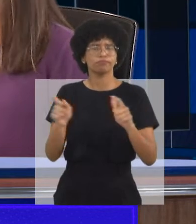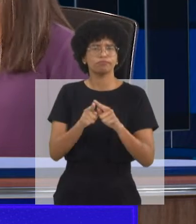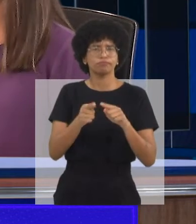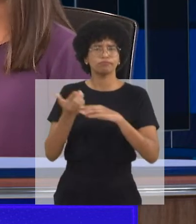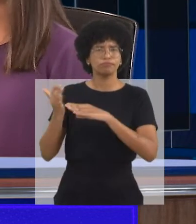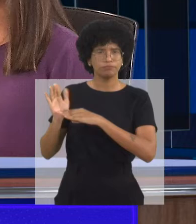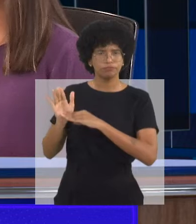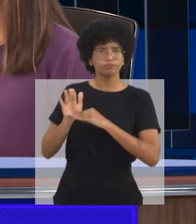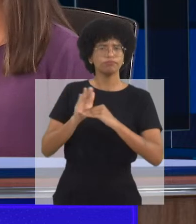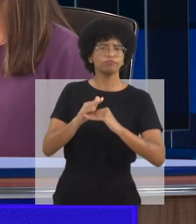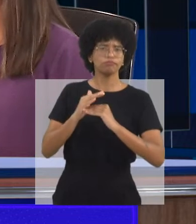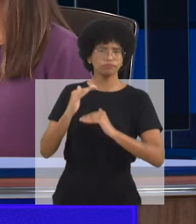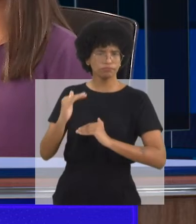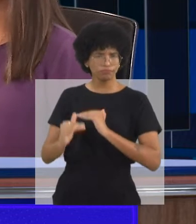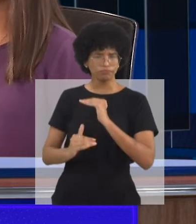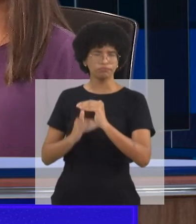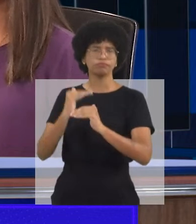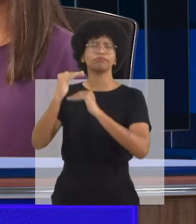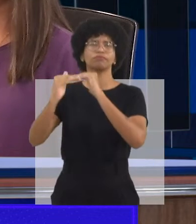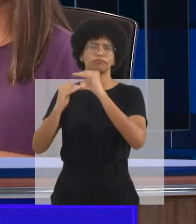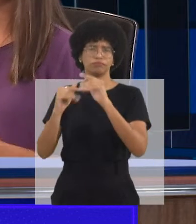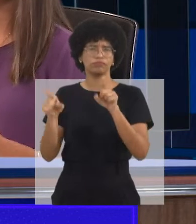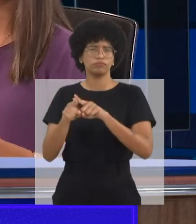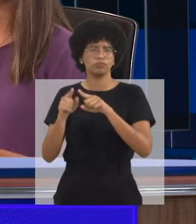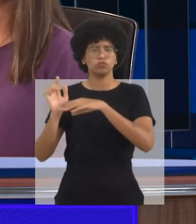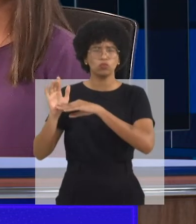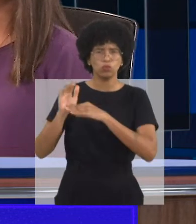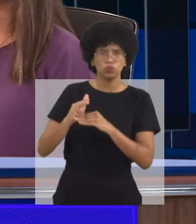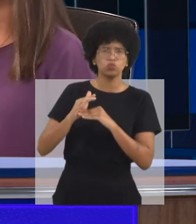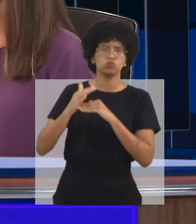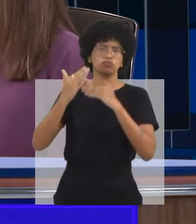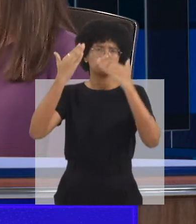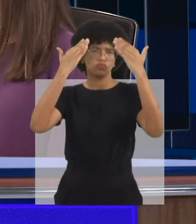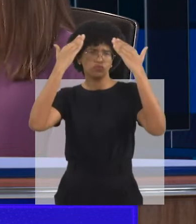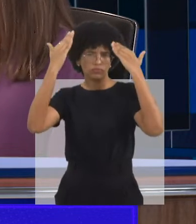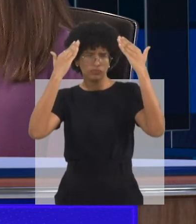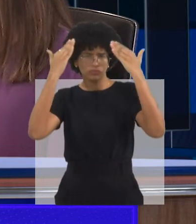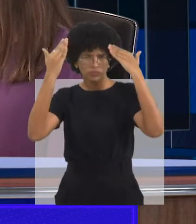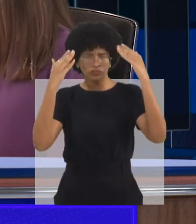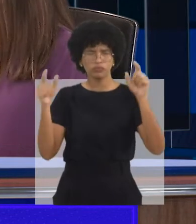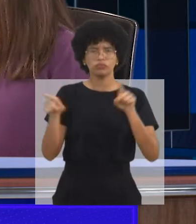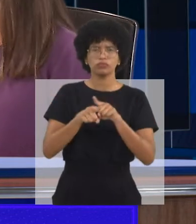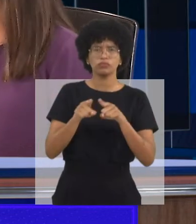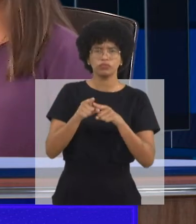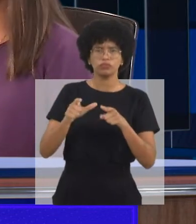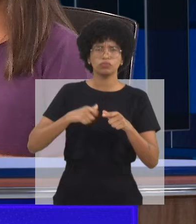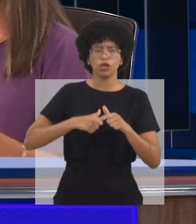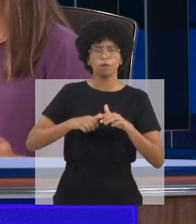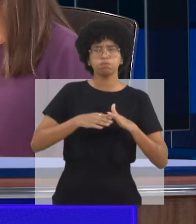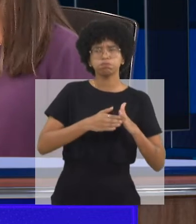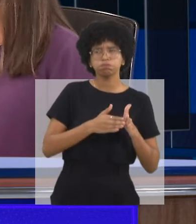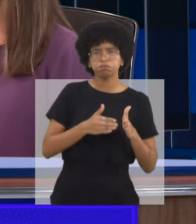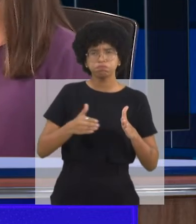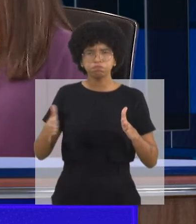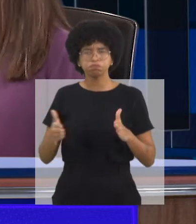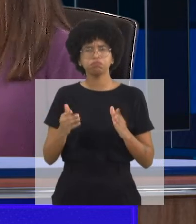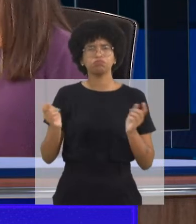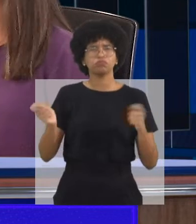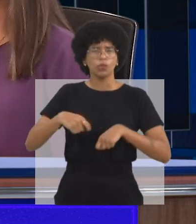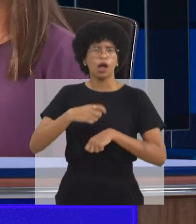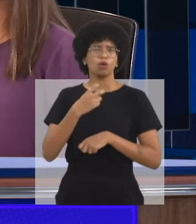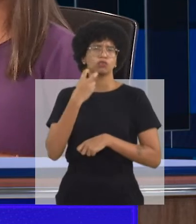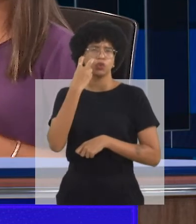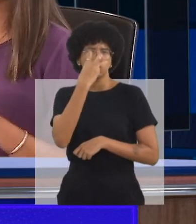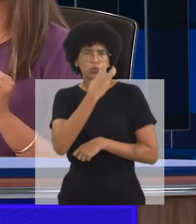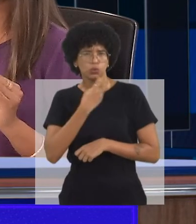clínico, do olhar terapêutico, para a gente fazer essa leitura dentro do desenvolvimento, então, todo esse entendimento,